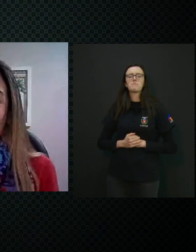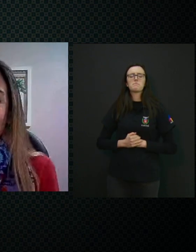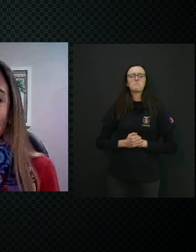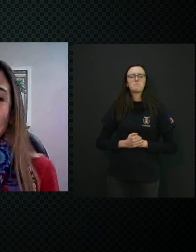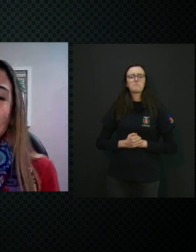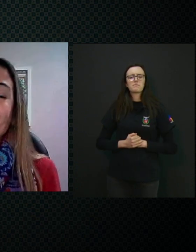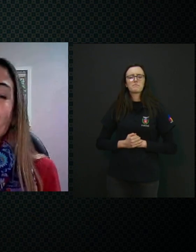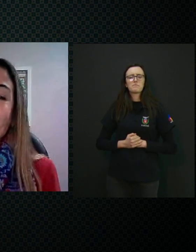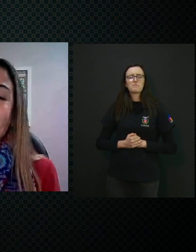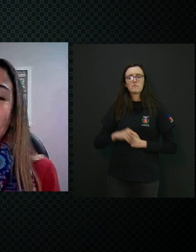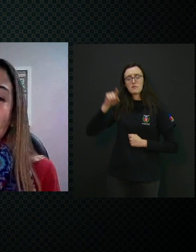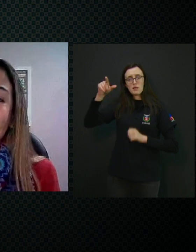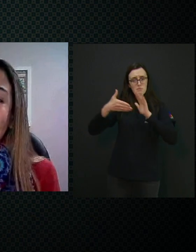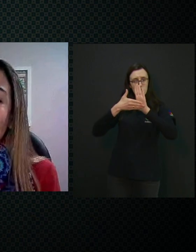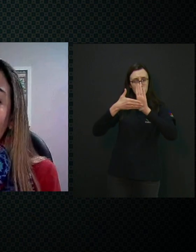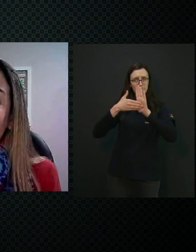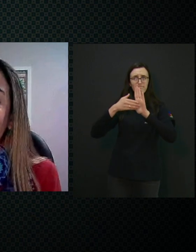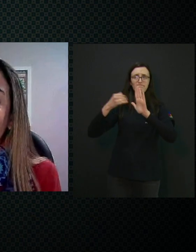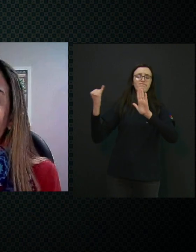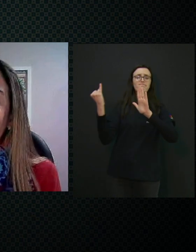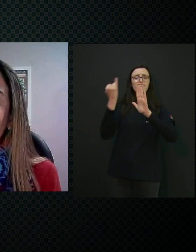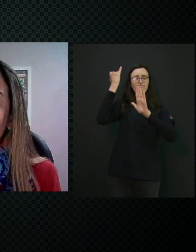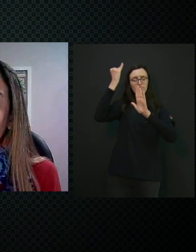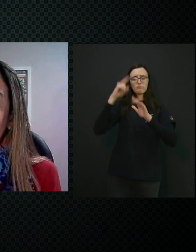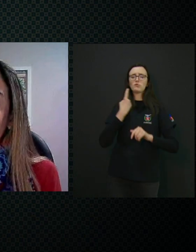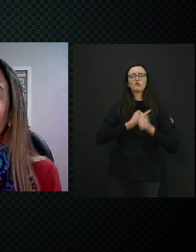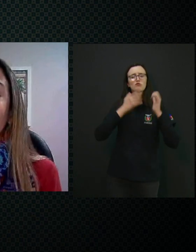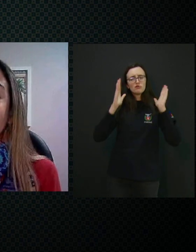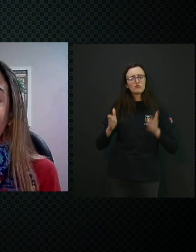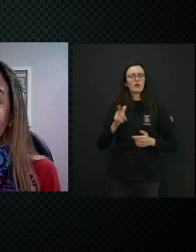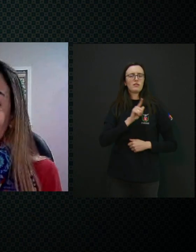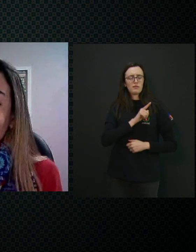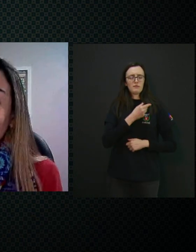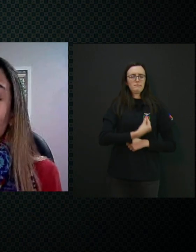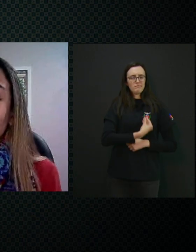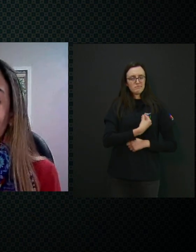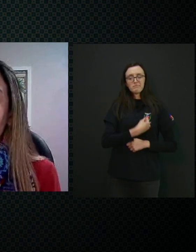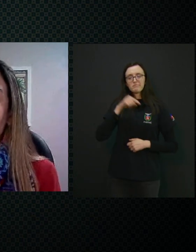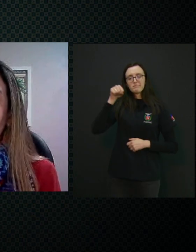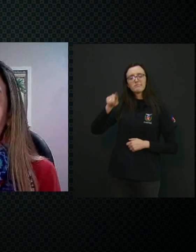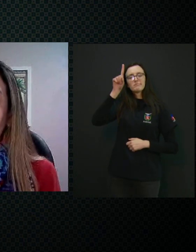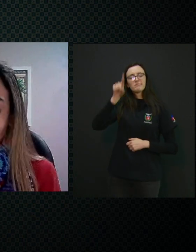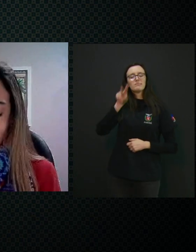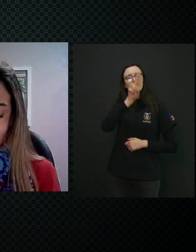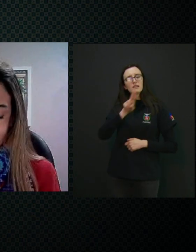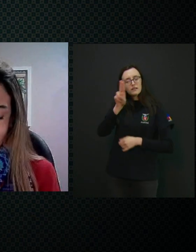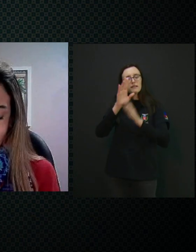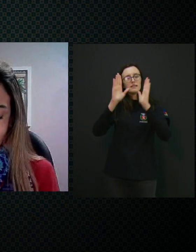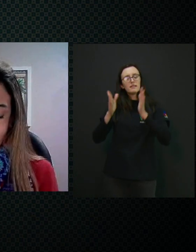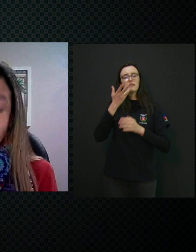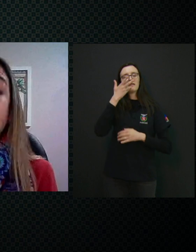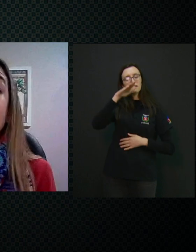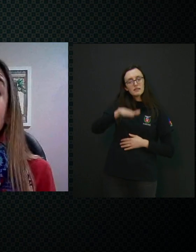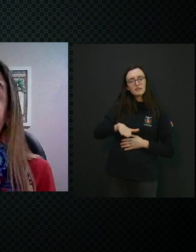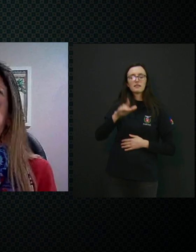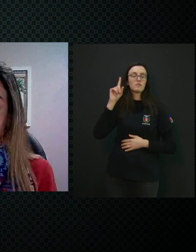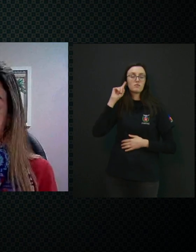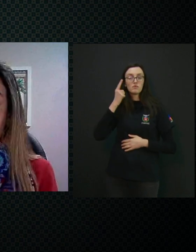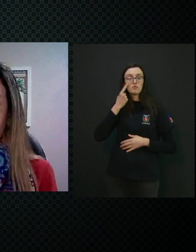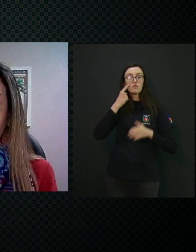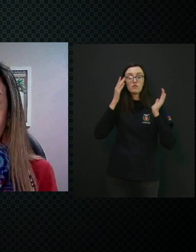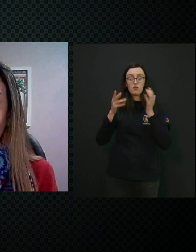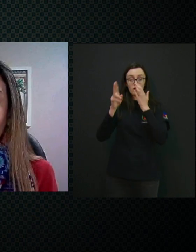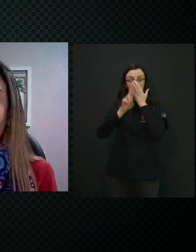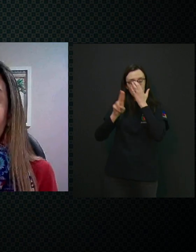uma abordagem muito importante, né, que nós temos, que é utilizada com a criança surdo-cega,